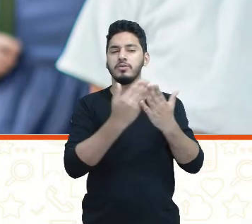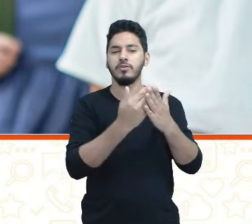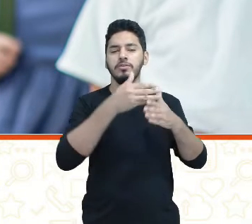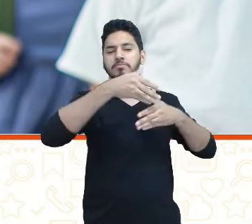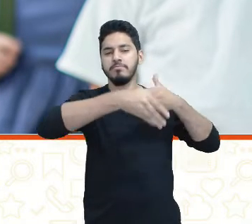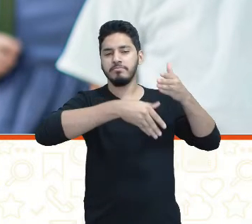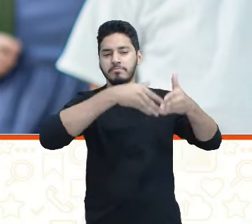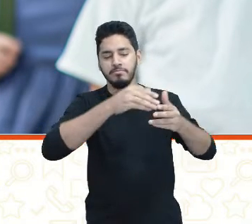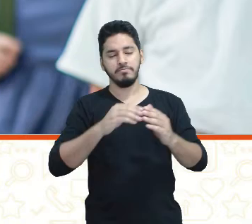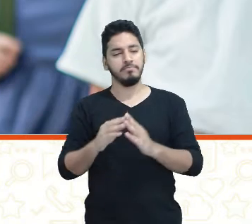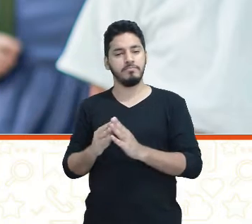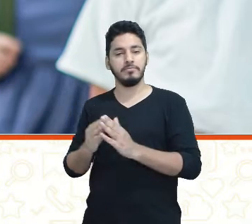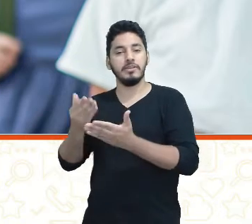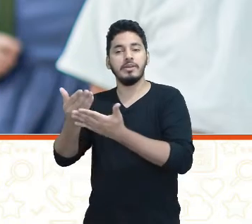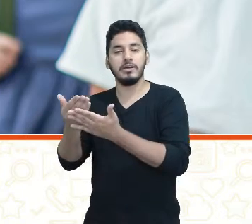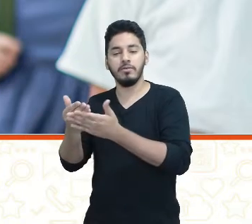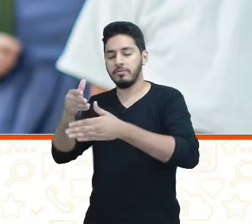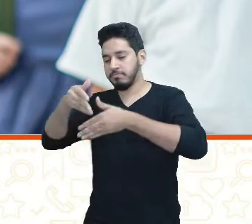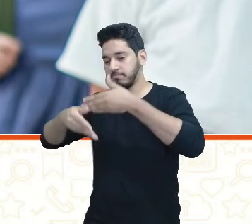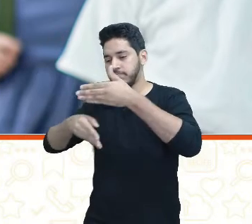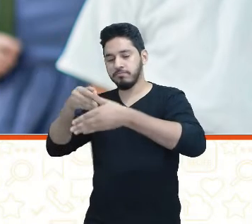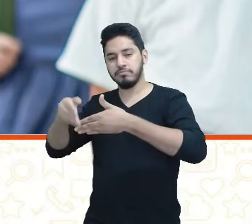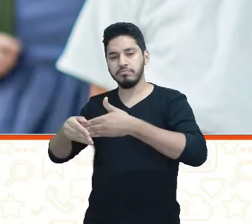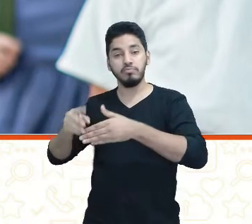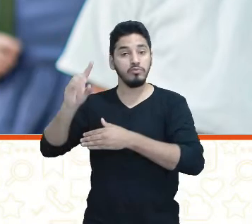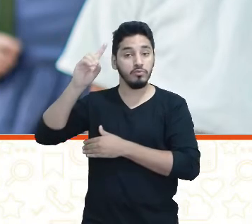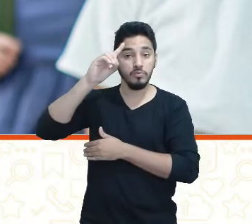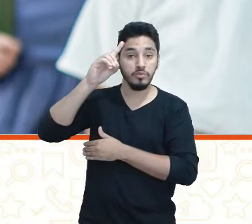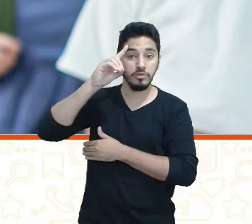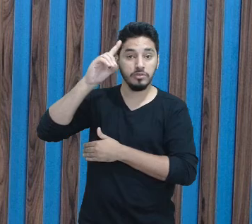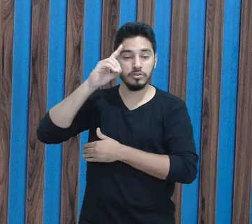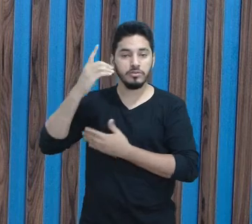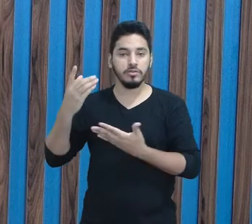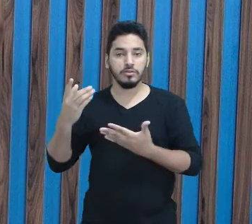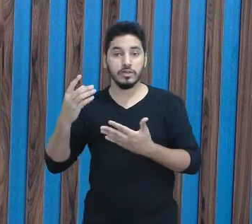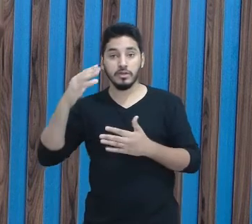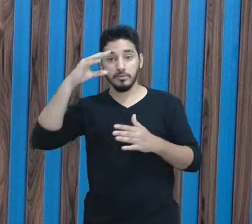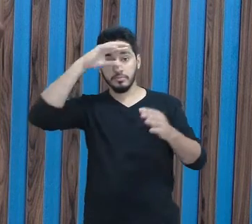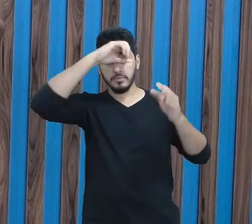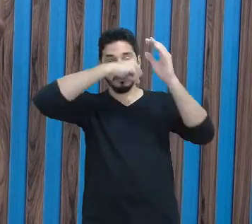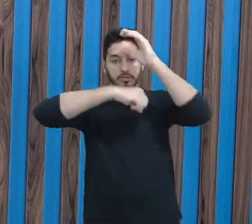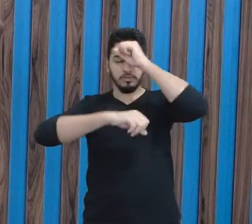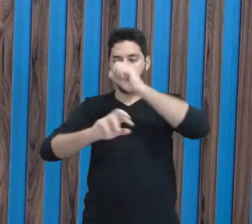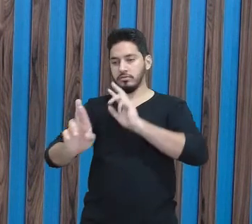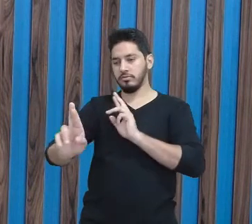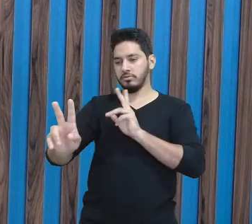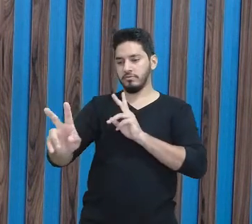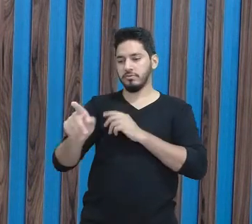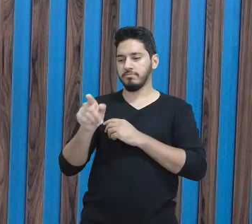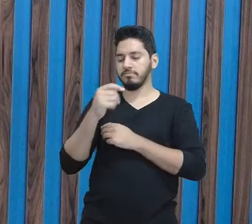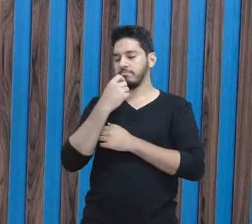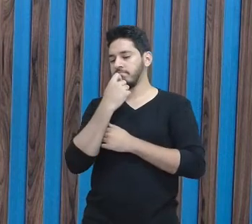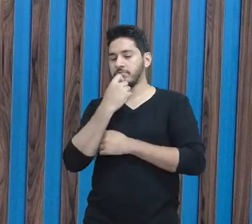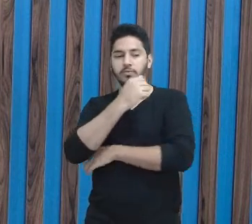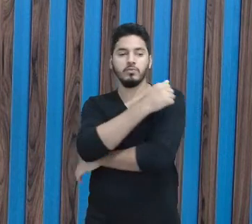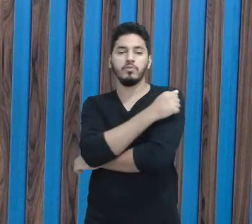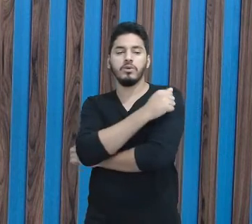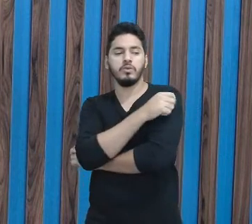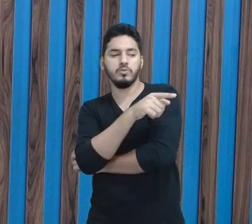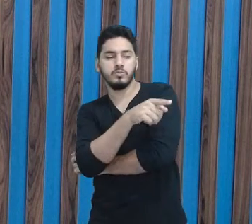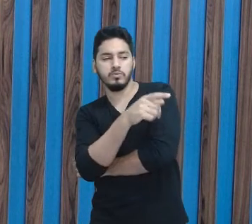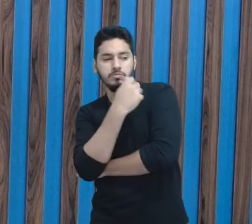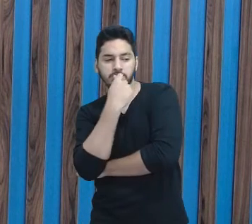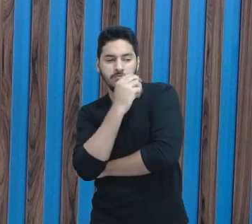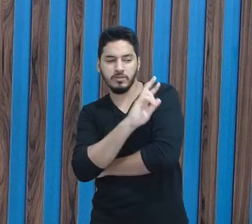fazer parte da aula, do fazer diário, aprender com a diversidade. O que é que o outro estudante, ele traz